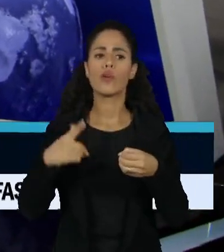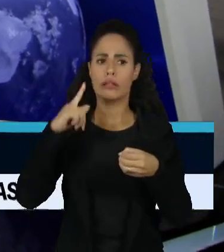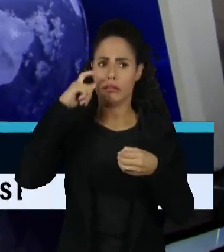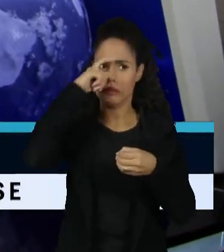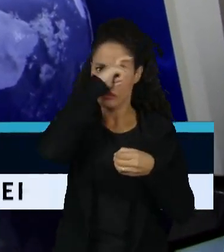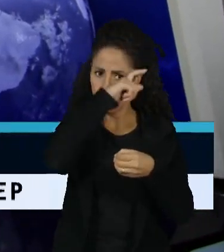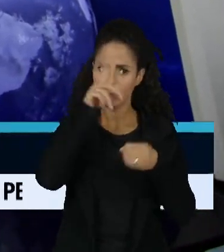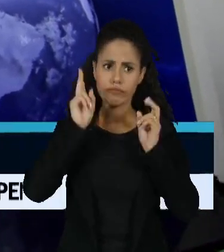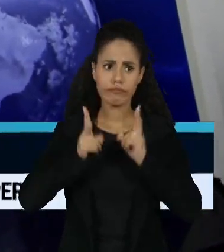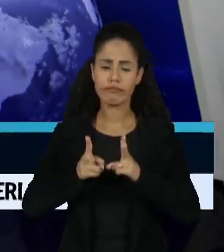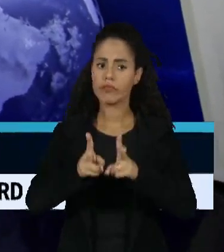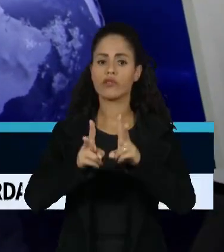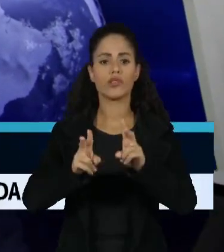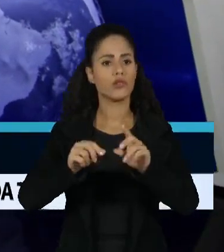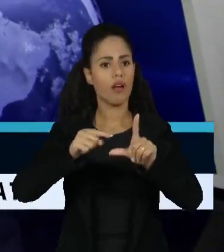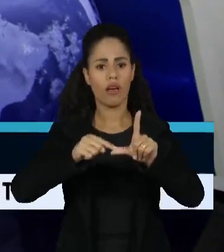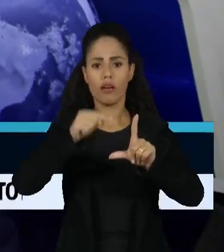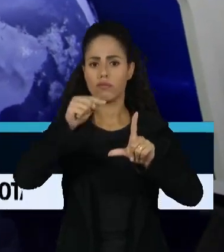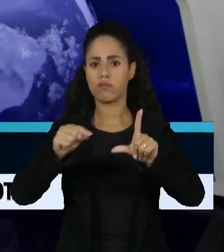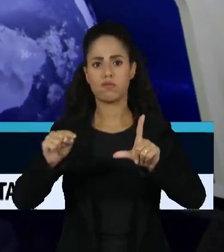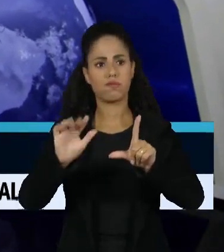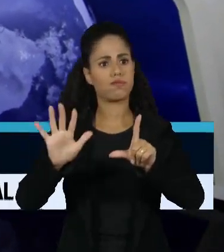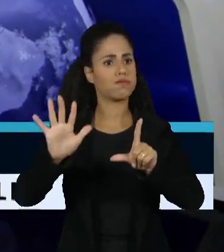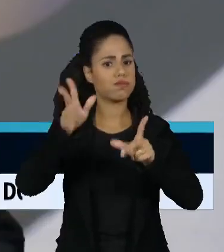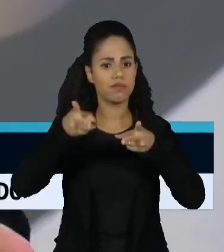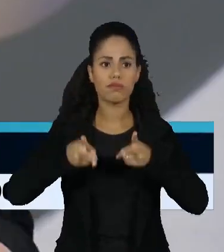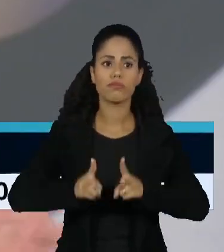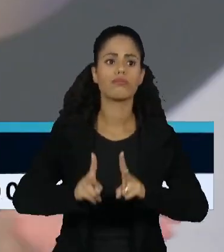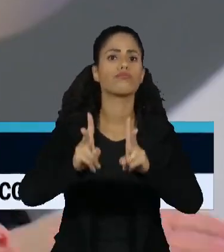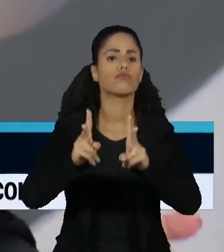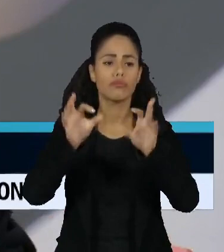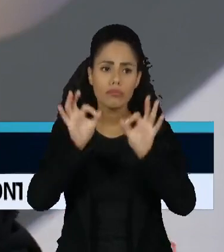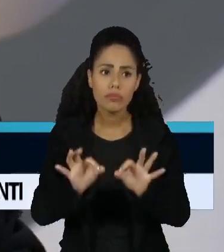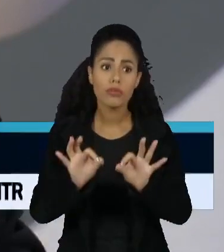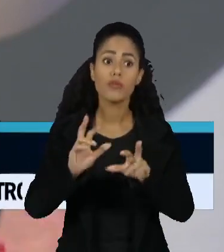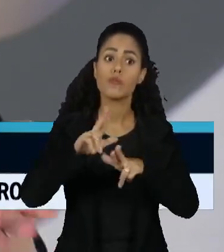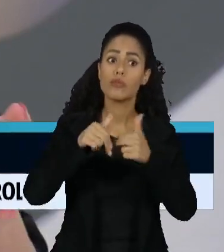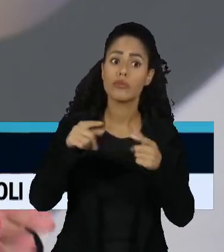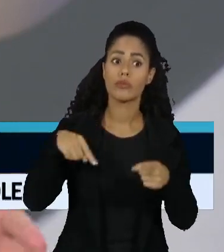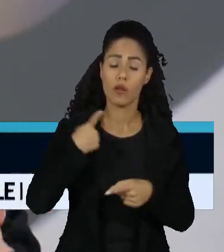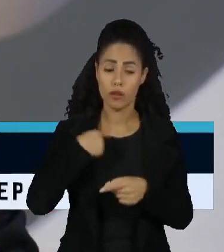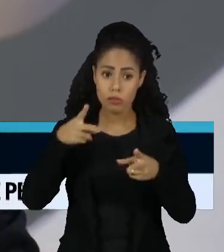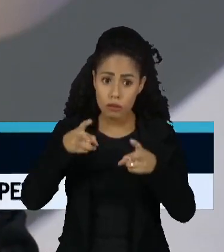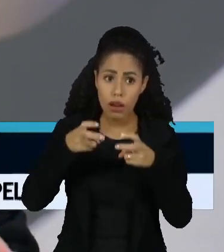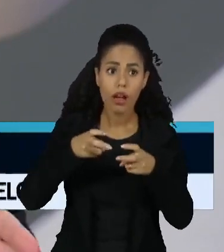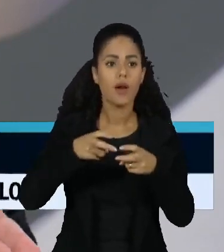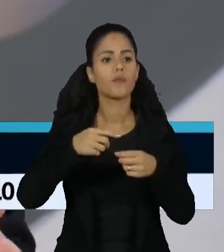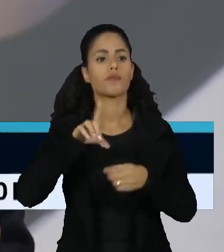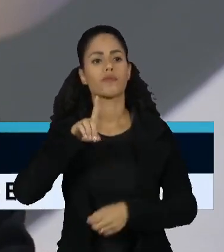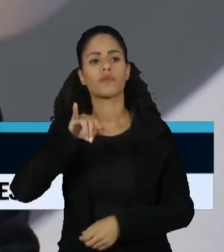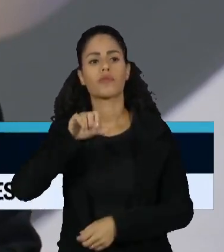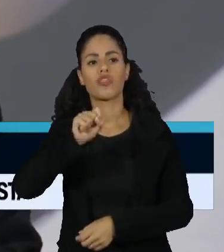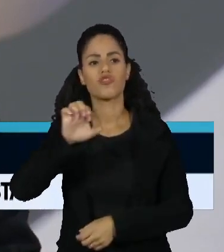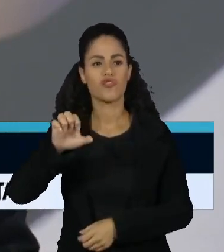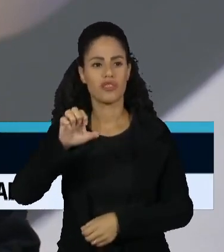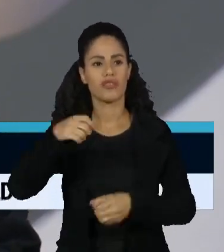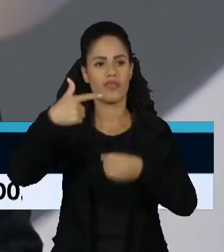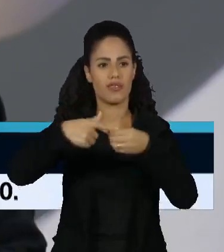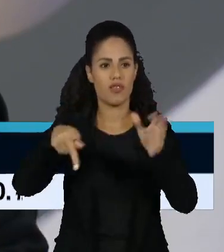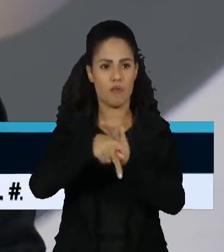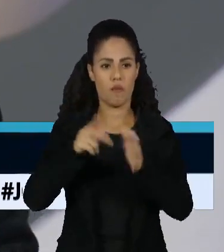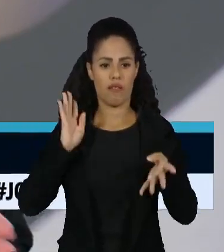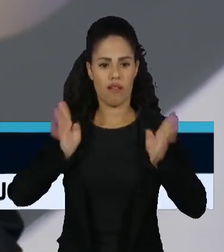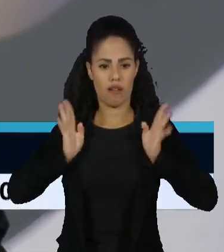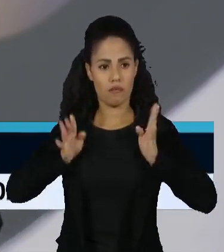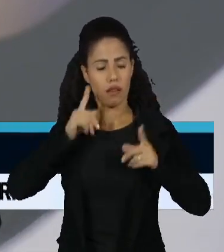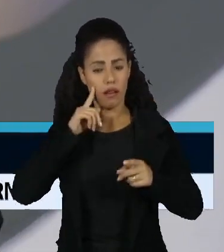seguindo, de alguma forma, essa variação no mercado externo. Tanto que a gente tem visto o preço do diesel subir bastante nas últimas